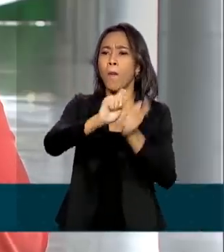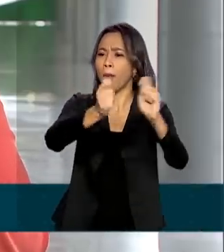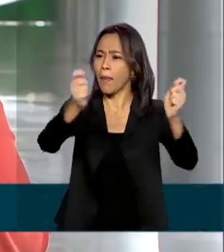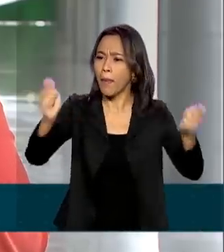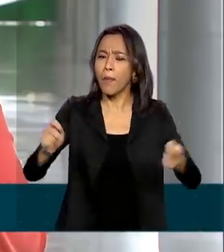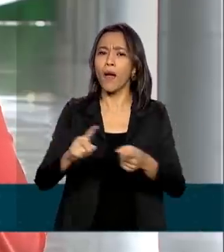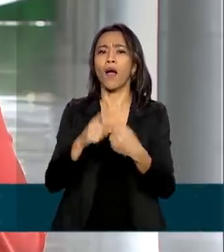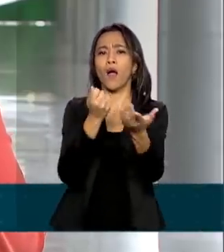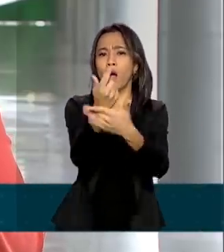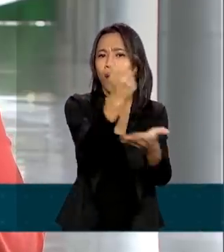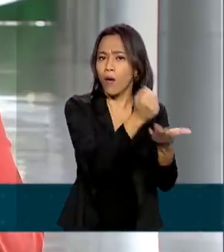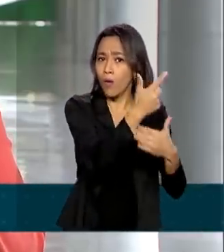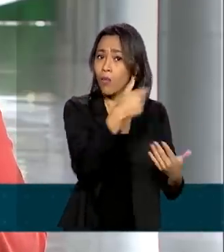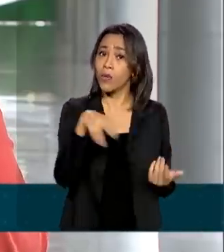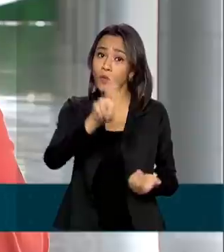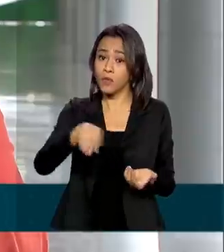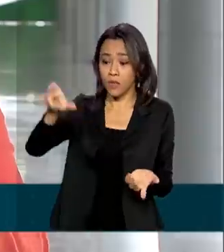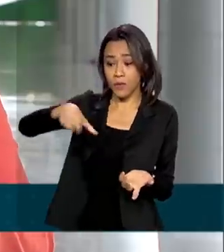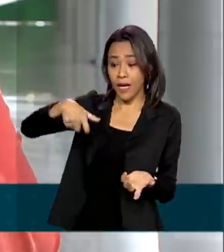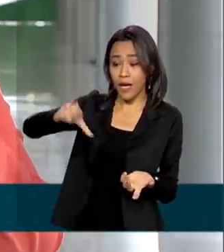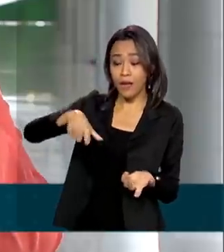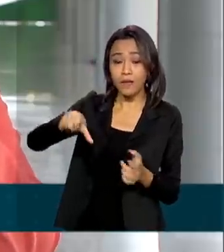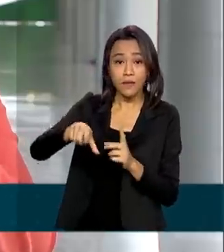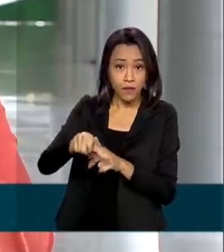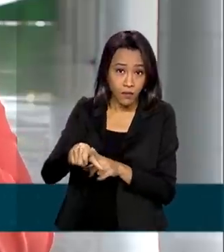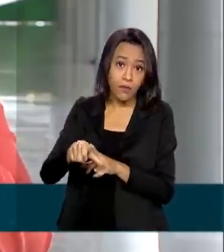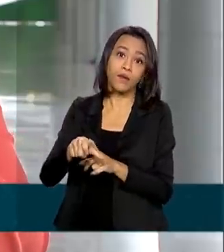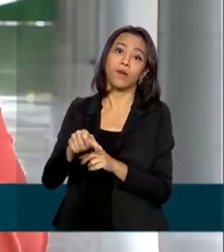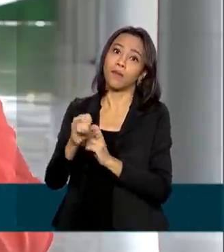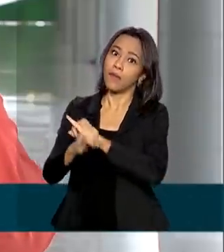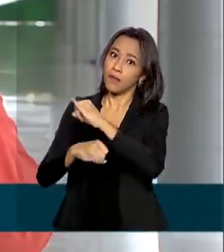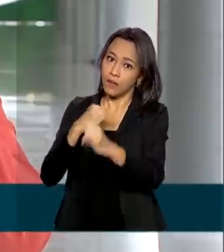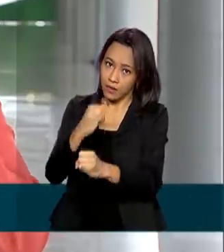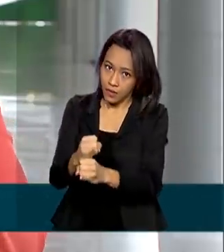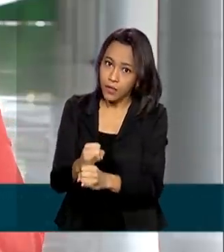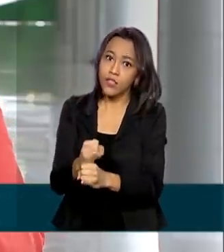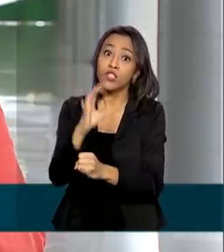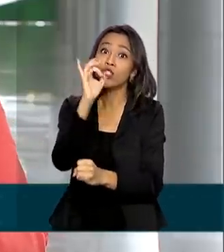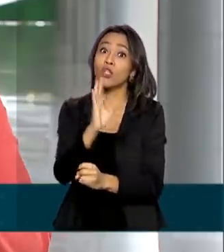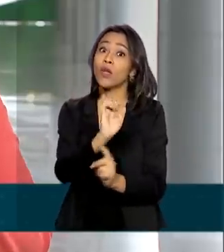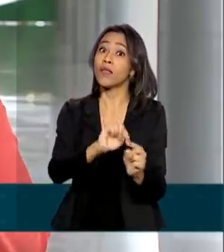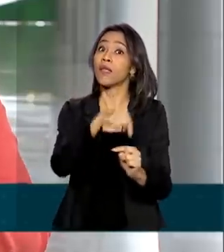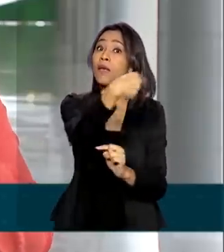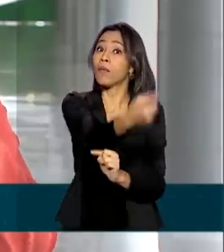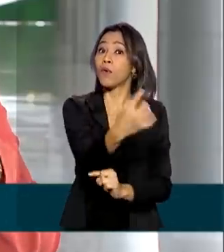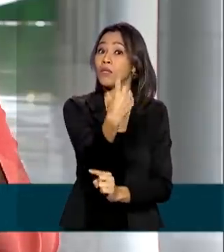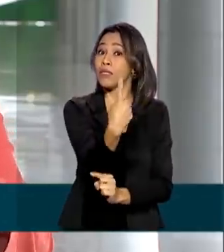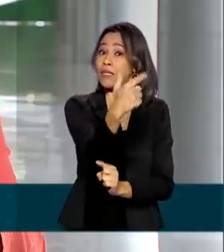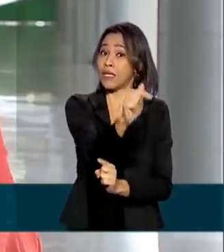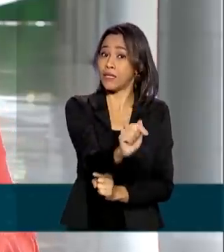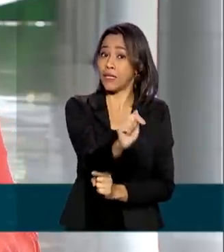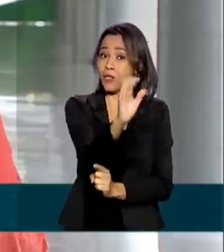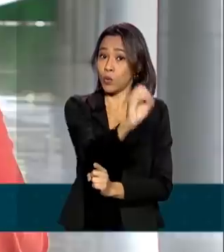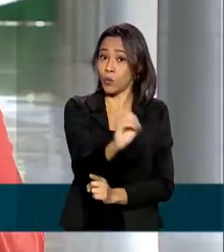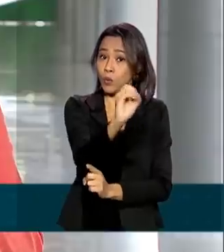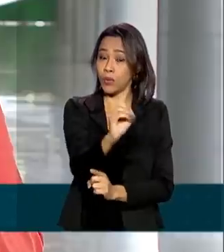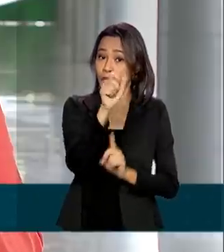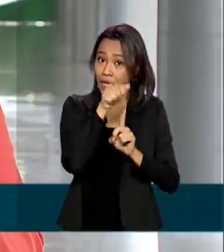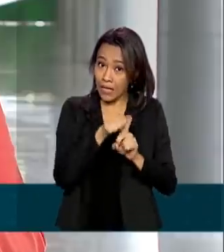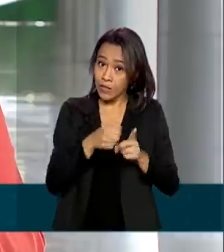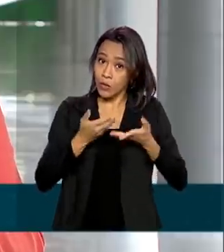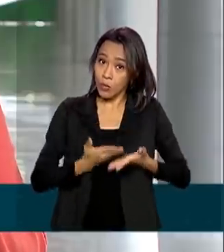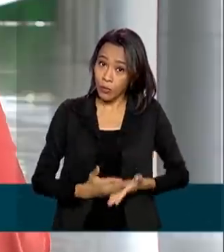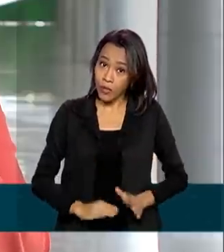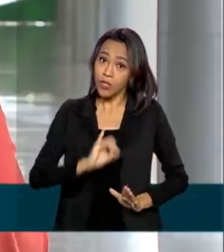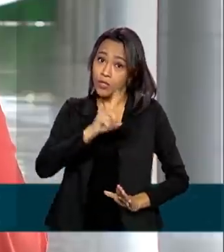através do cartão de débito virtual. Só depois, a partir do dia 17 de outubro, para os trabalhadores nascidos em julho, vai